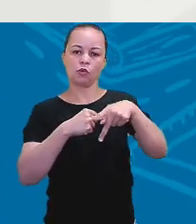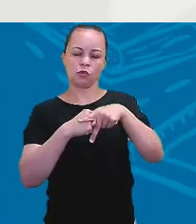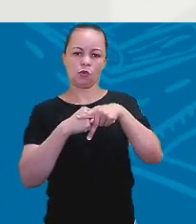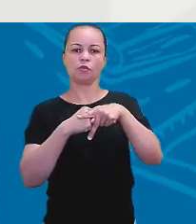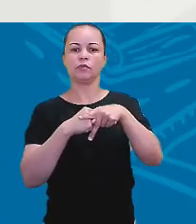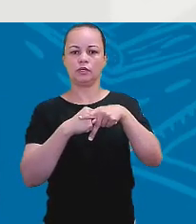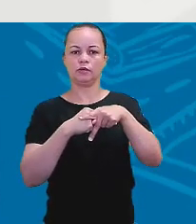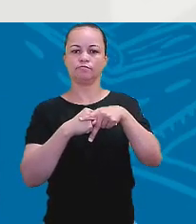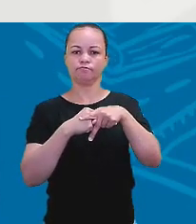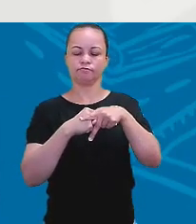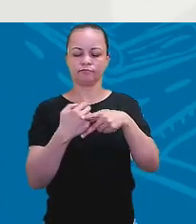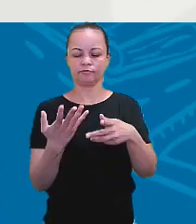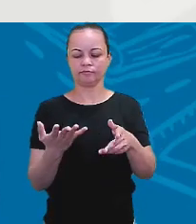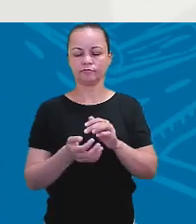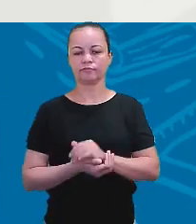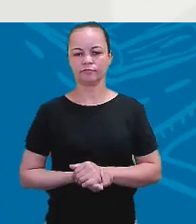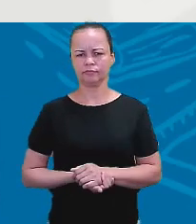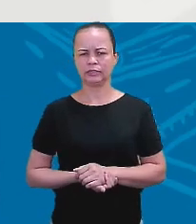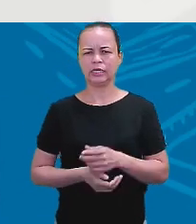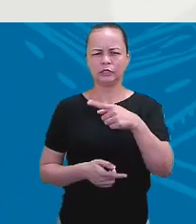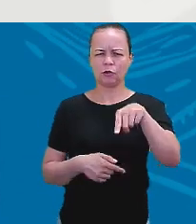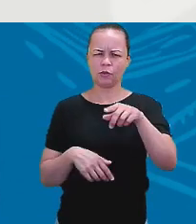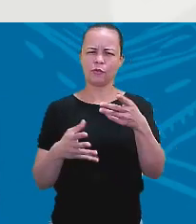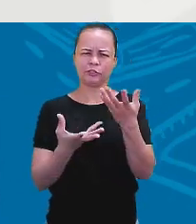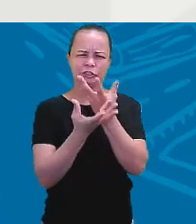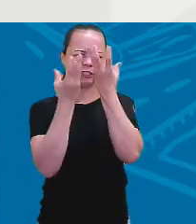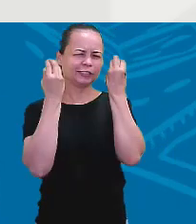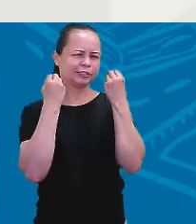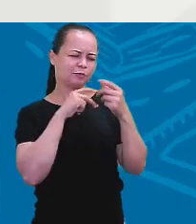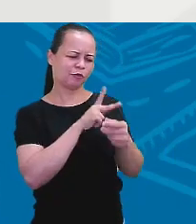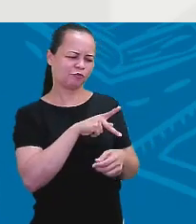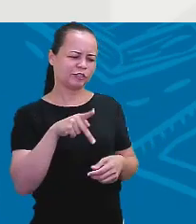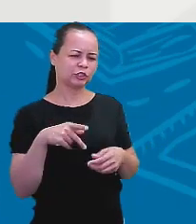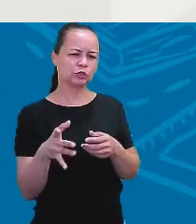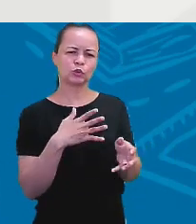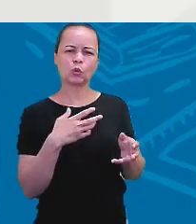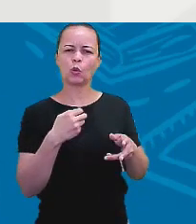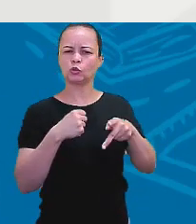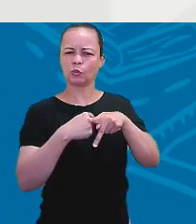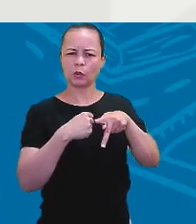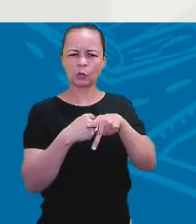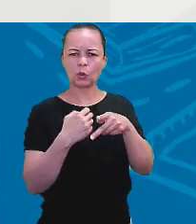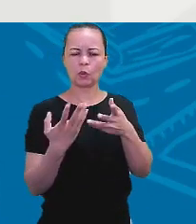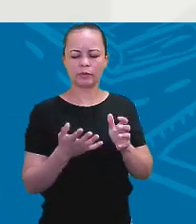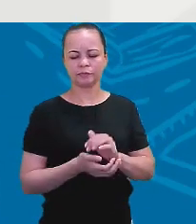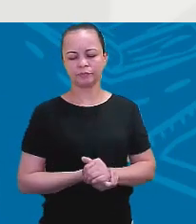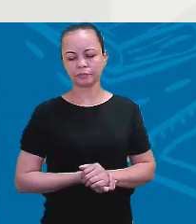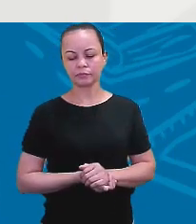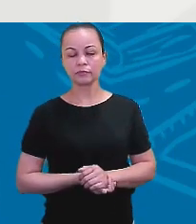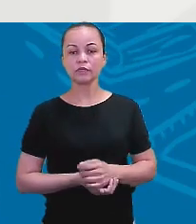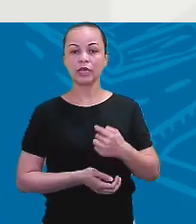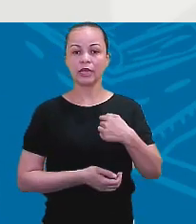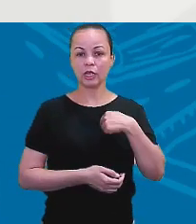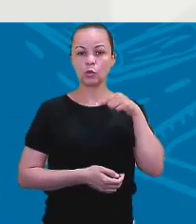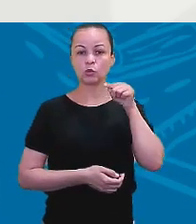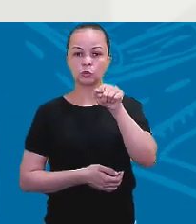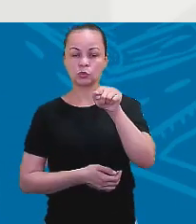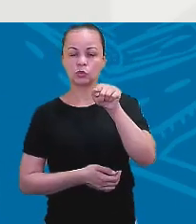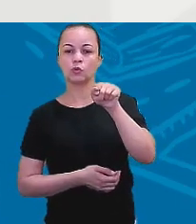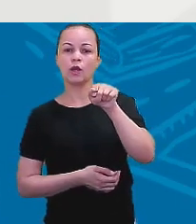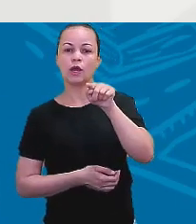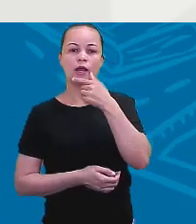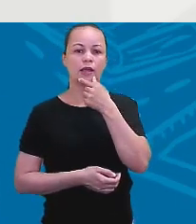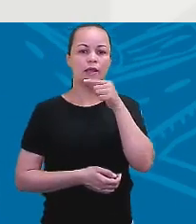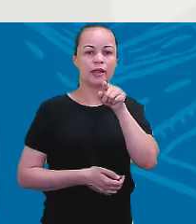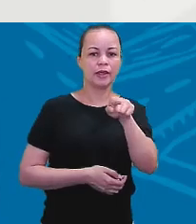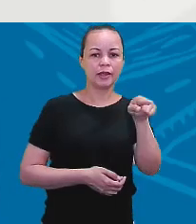eu esqueci qual é o nome pessoal do caso reto. Você pode dizer, posso? I, you, he, she, it, we, you, they.